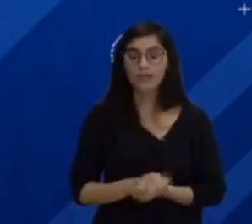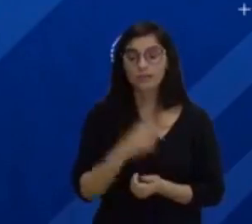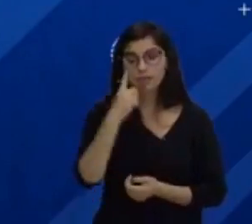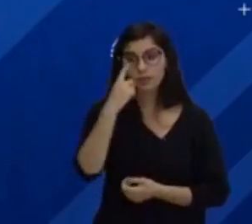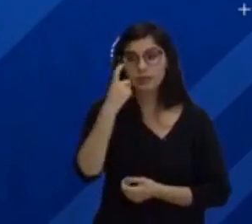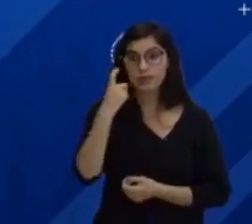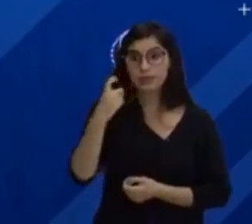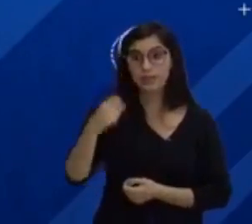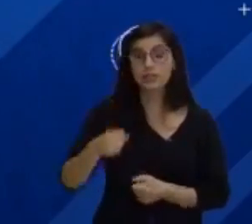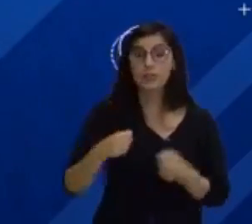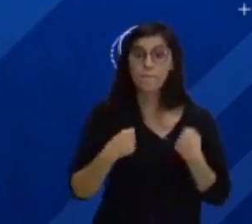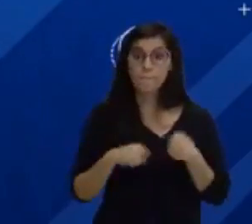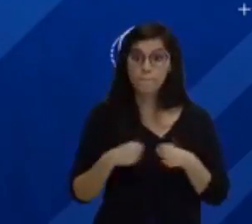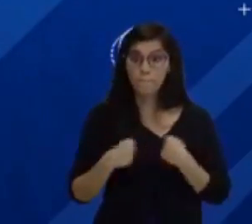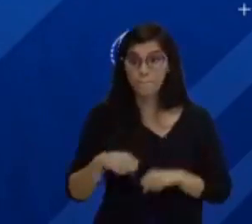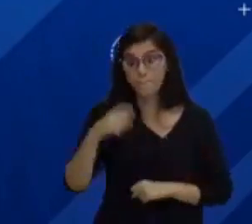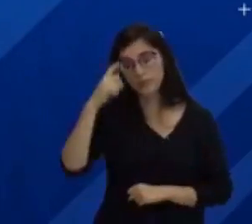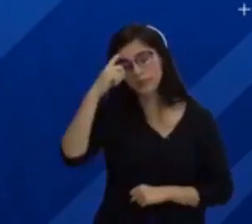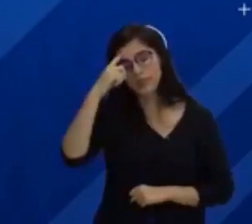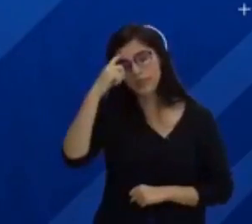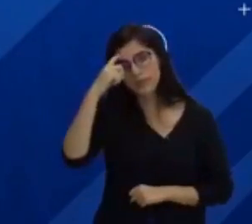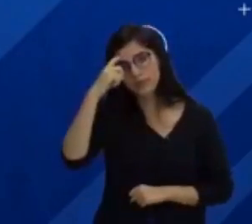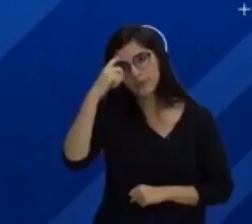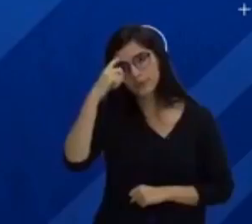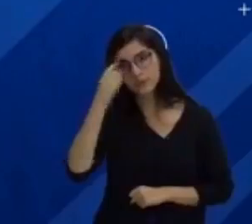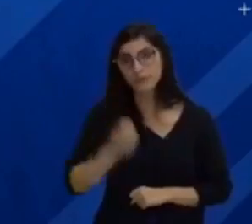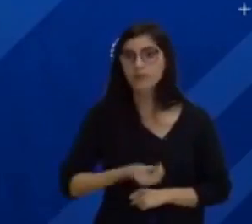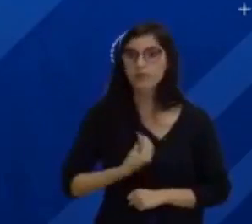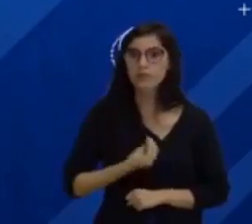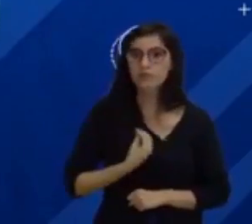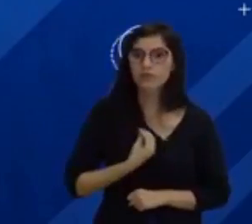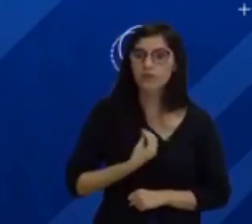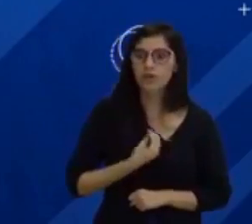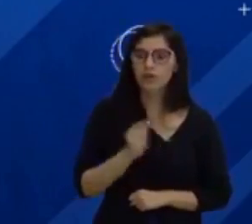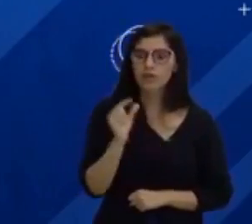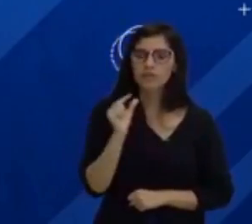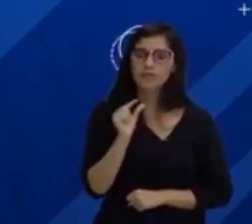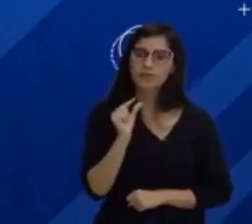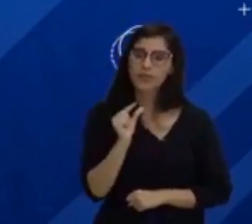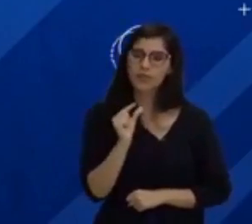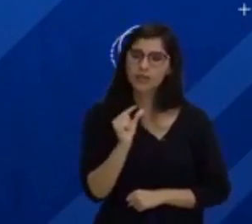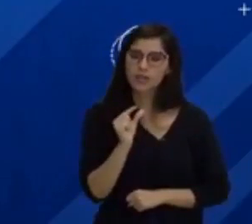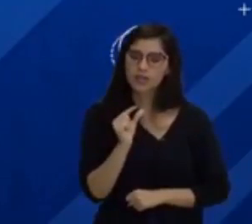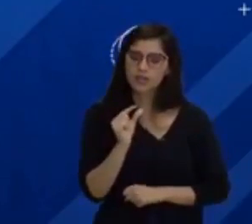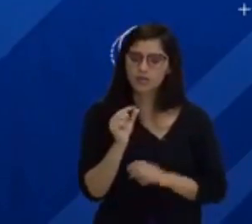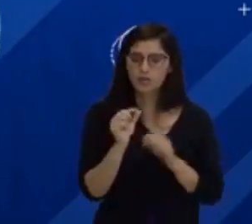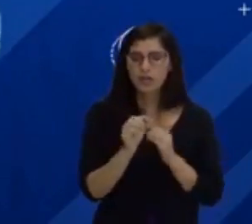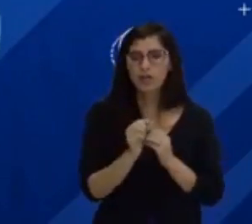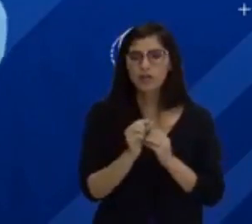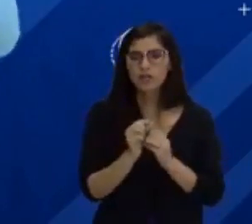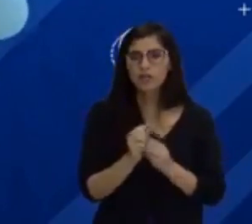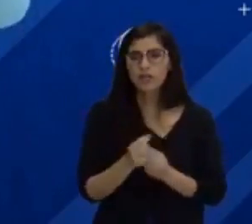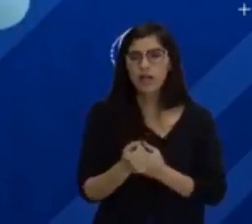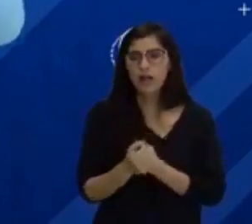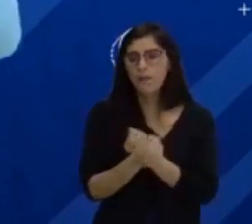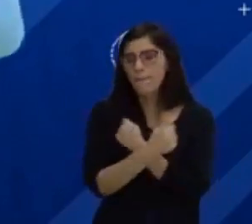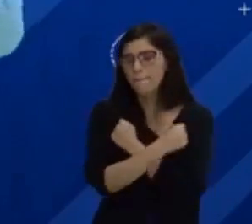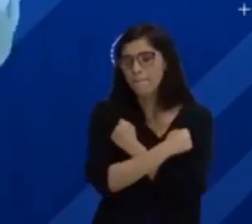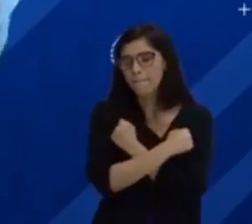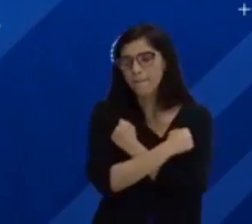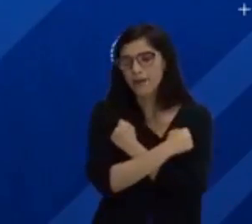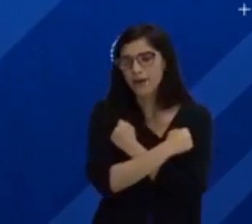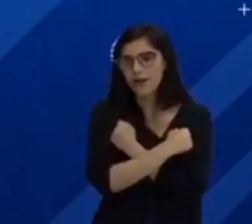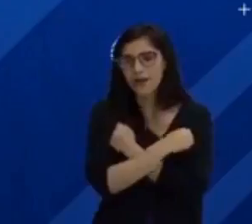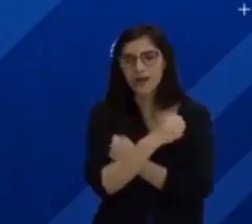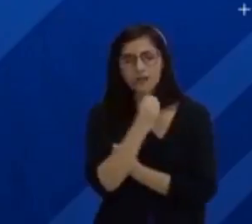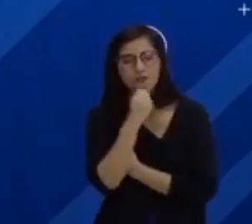para que a possa refletir sobre nossas vidas e dizer, nossa, as pequenas coisas que a gente simplesmente achávamos como se